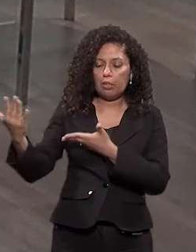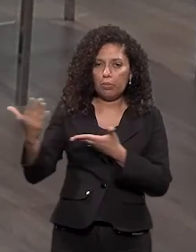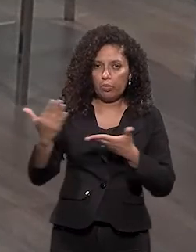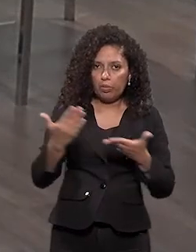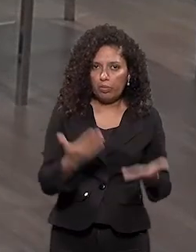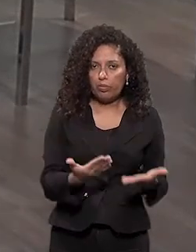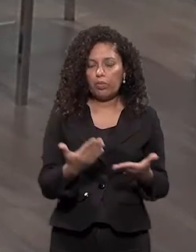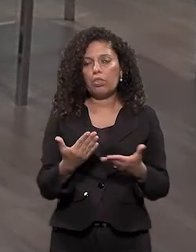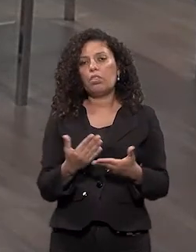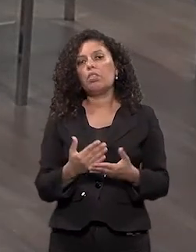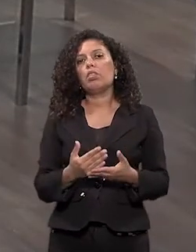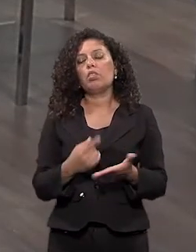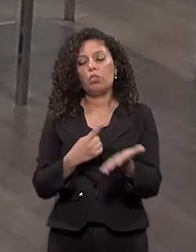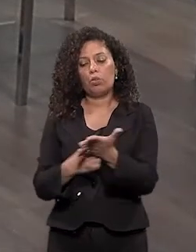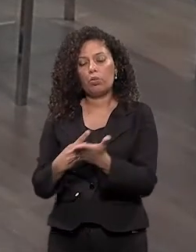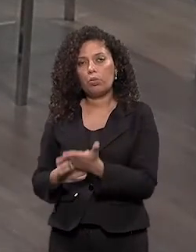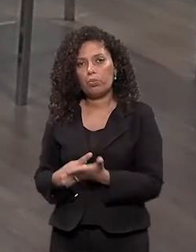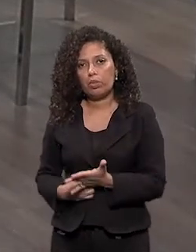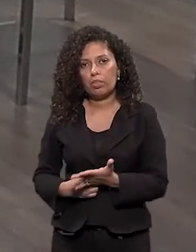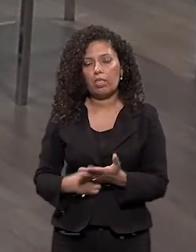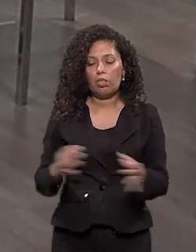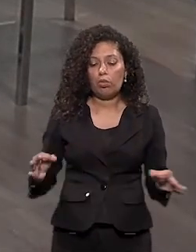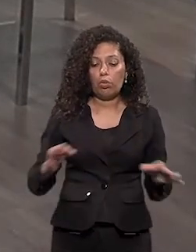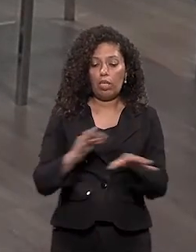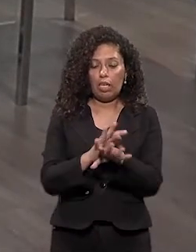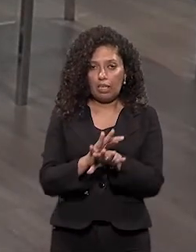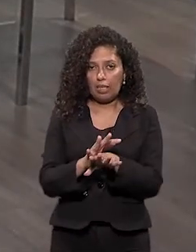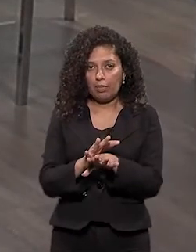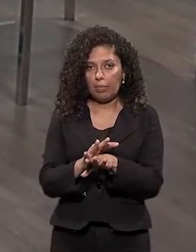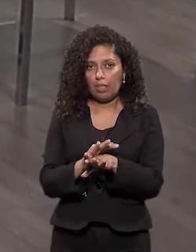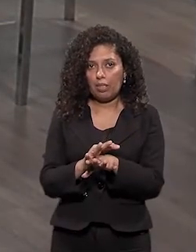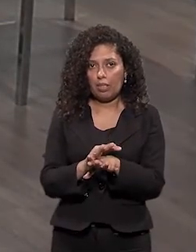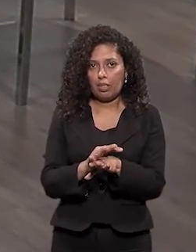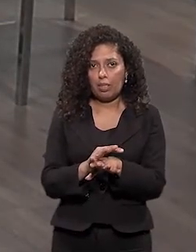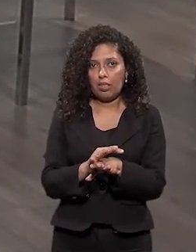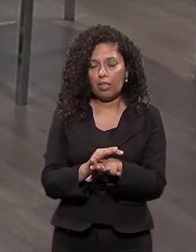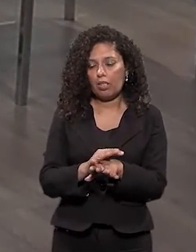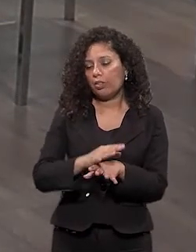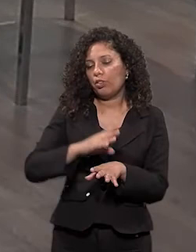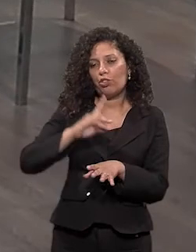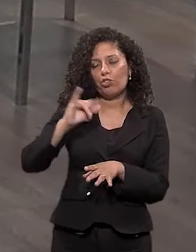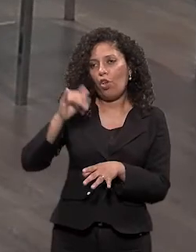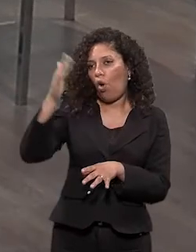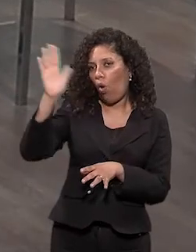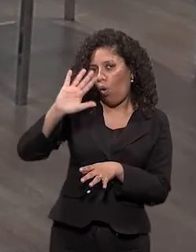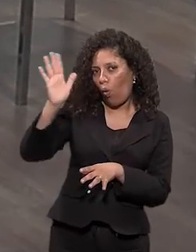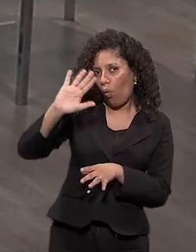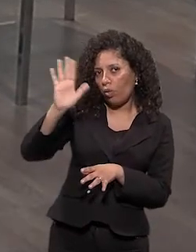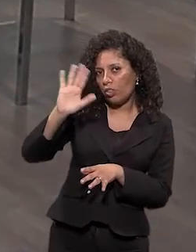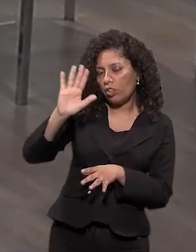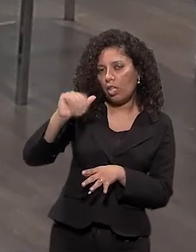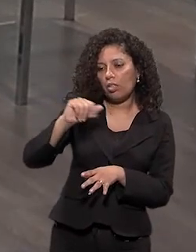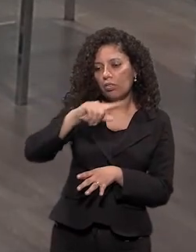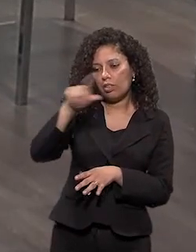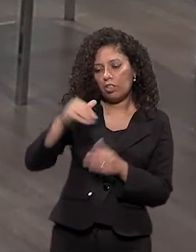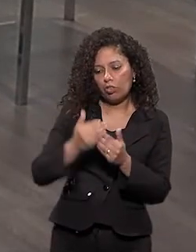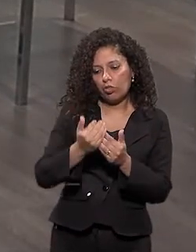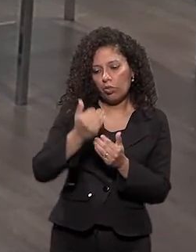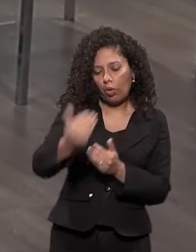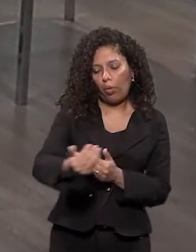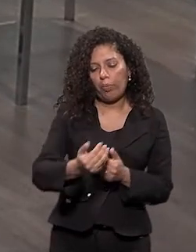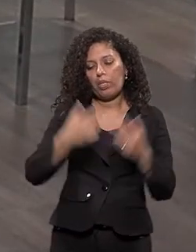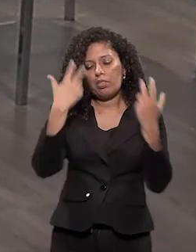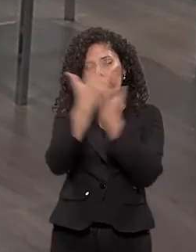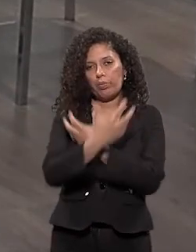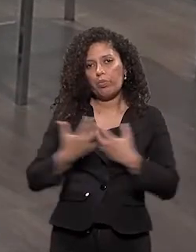participação no programa Eu vou fazer Combinar com vocês o seguinte Eu vou encerrar E aí quando eu falar até a próxima Alguma coisa nesse sentido Vocês comecem a